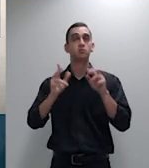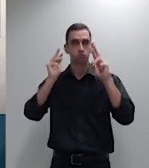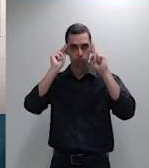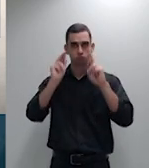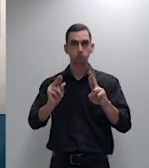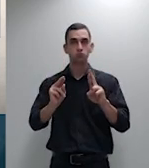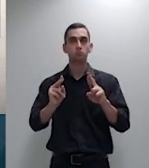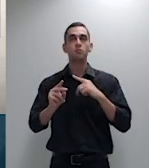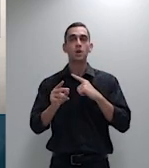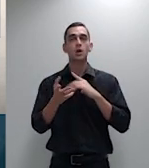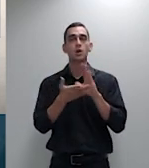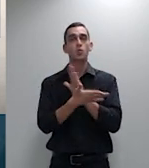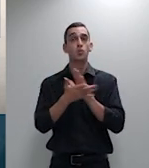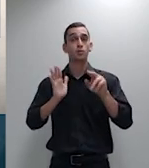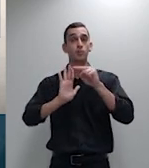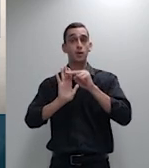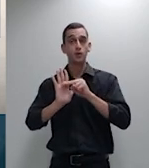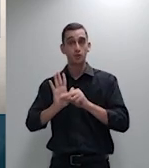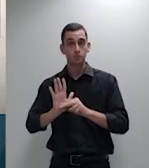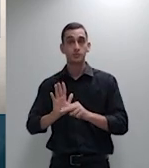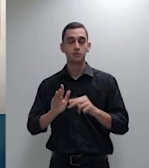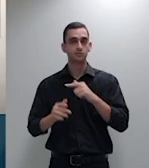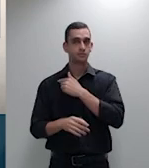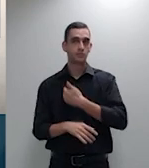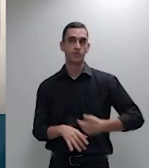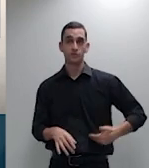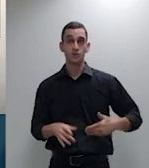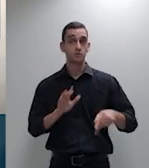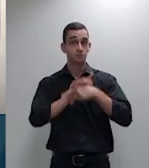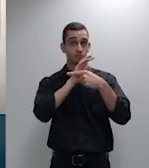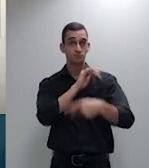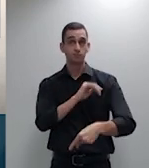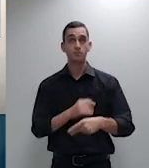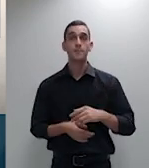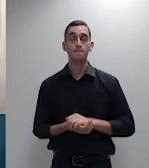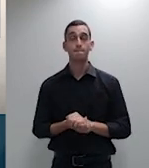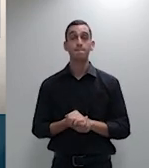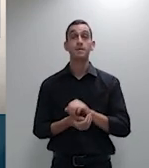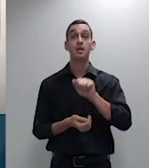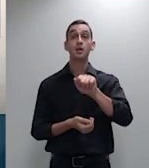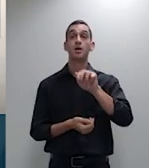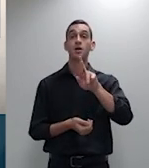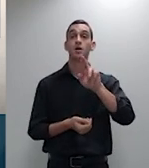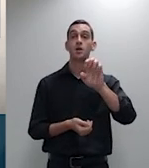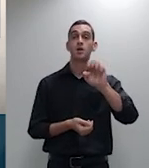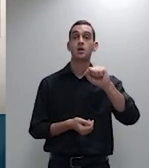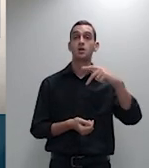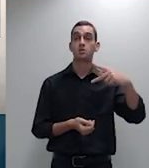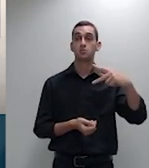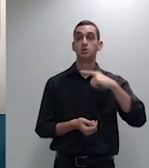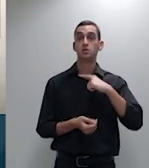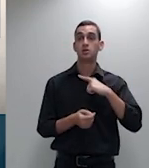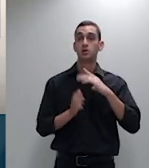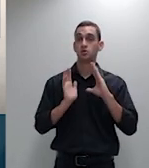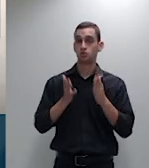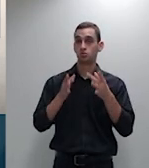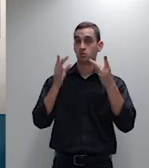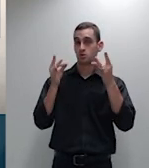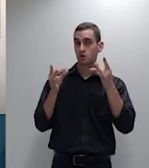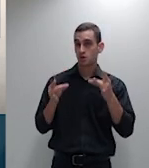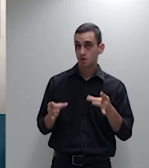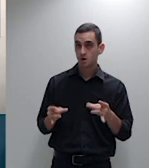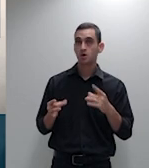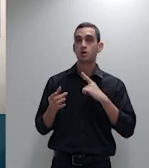governamentais o aresto segue depois detalhando o que isto seria em função das